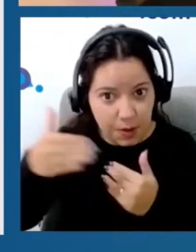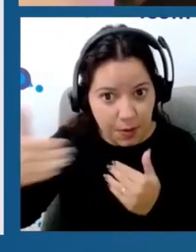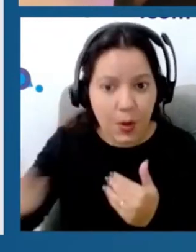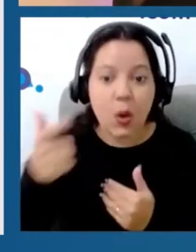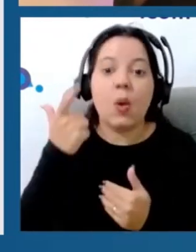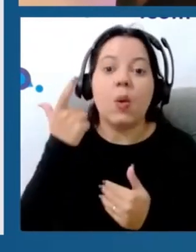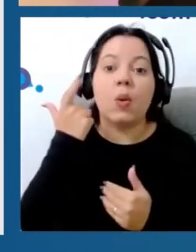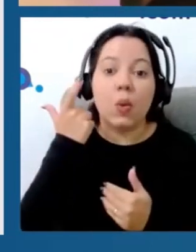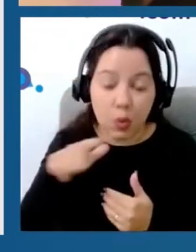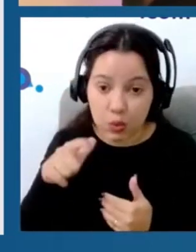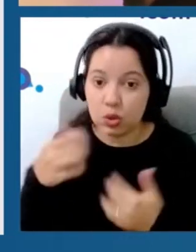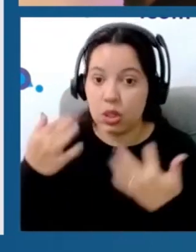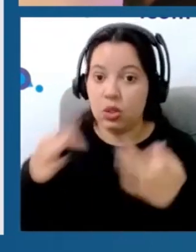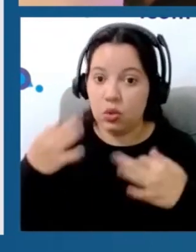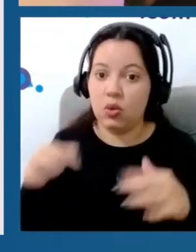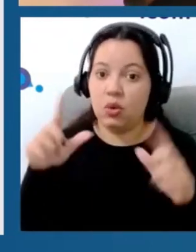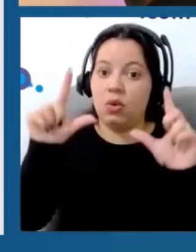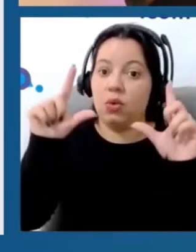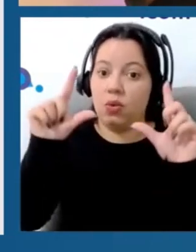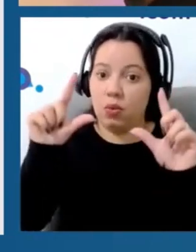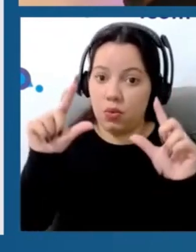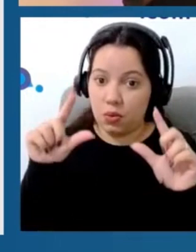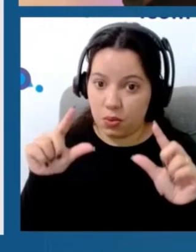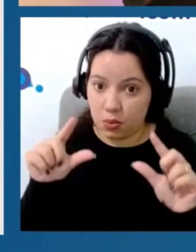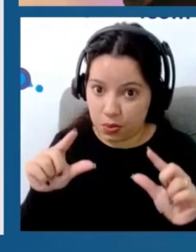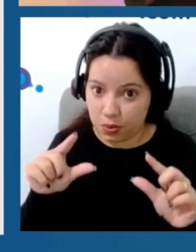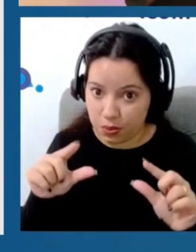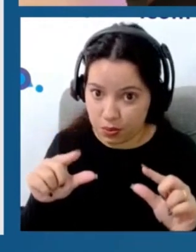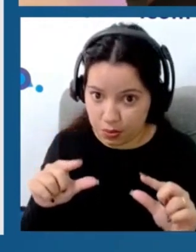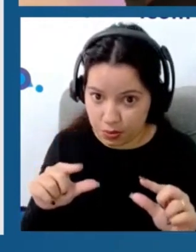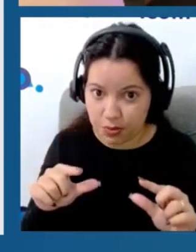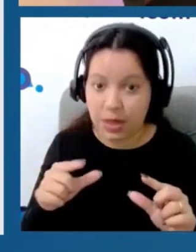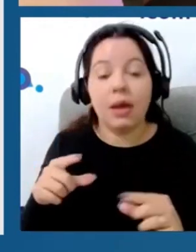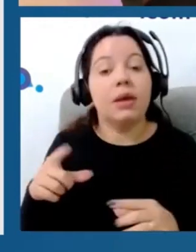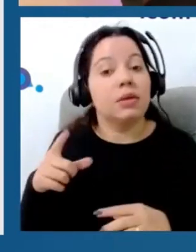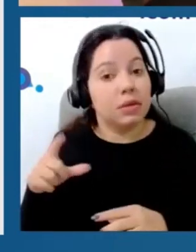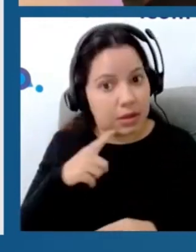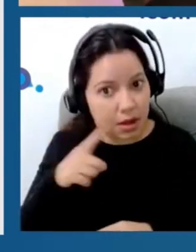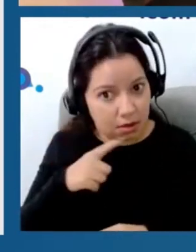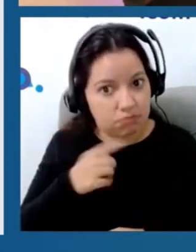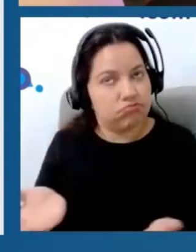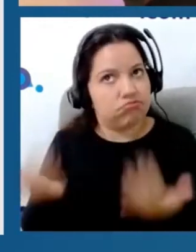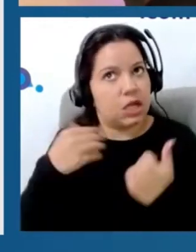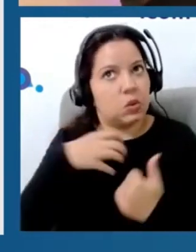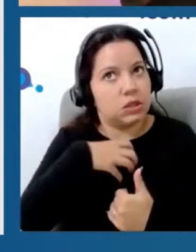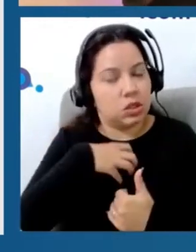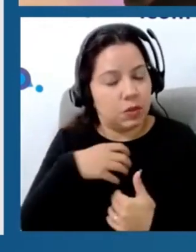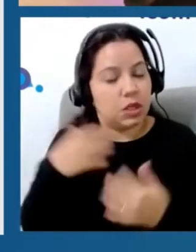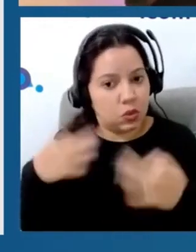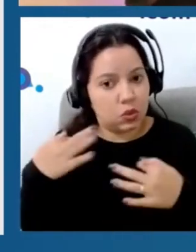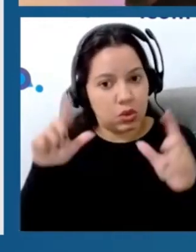com uma tendência de diminuição do resultado, mas ainda maior do que o placebo. E, na verdade, a gente tem